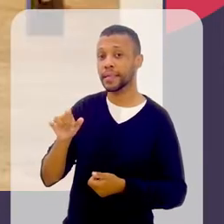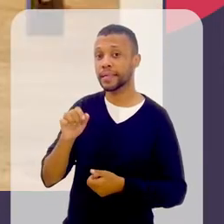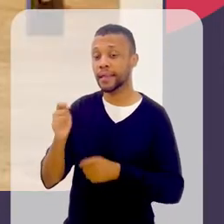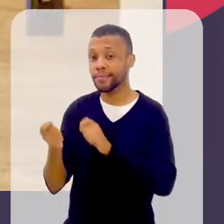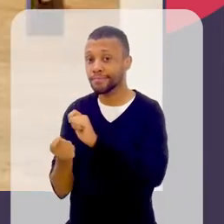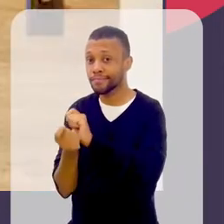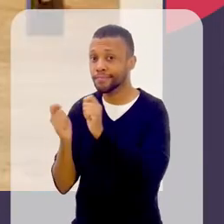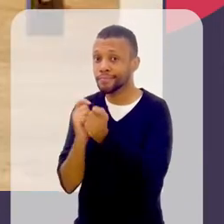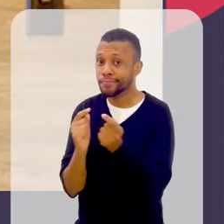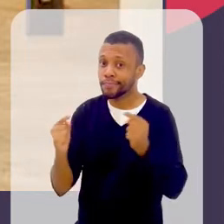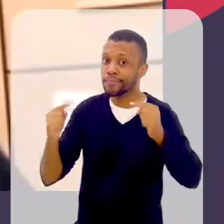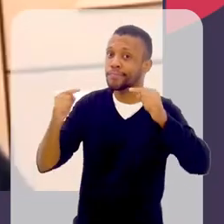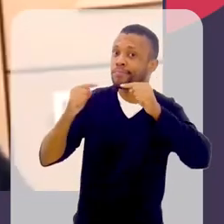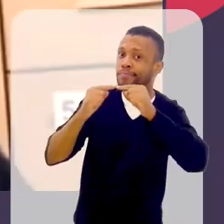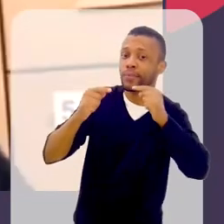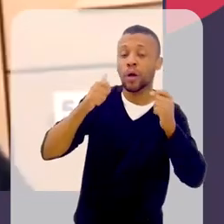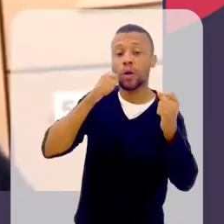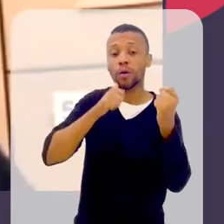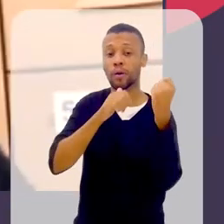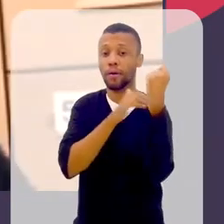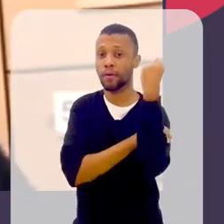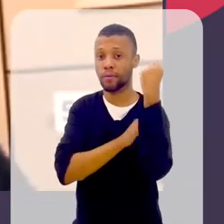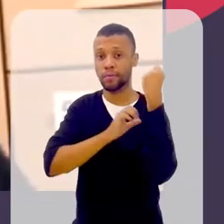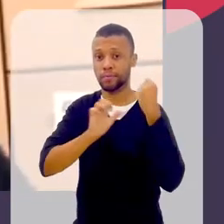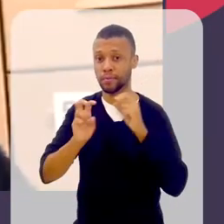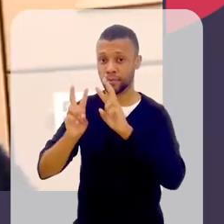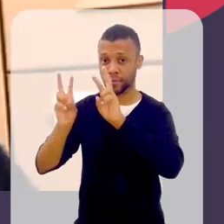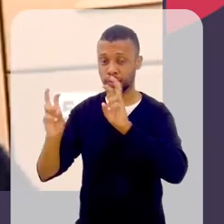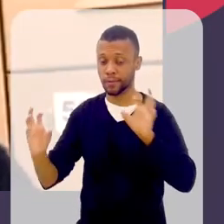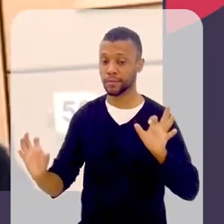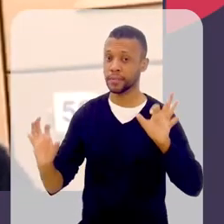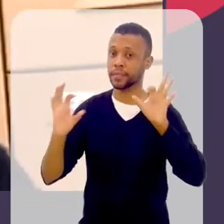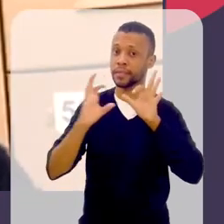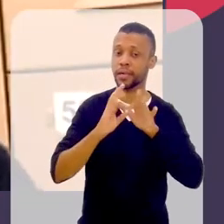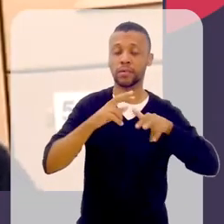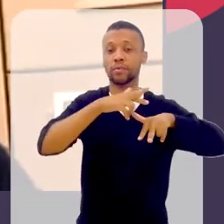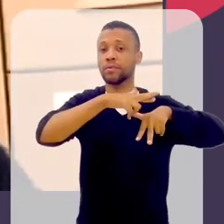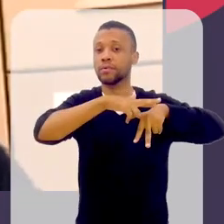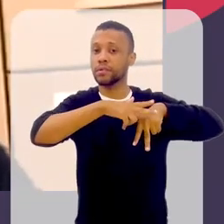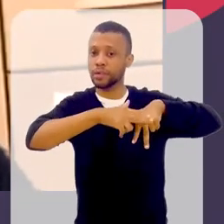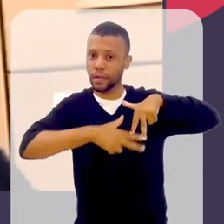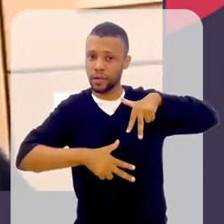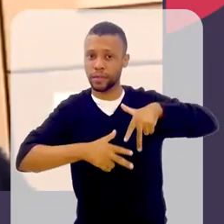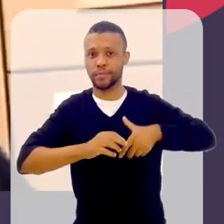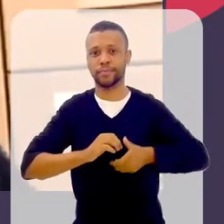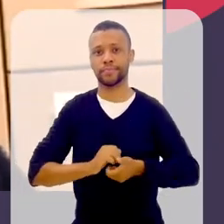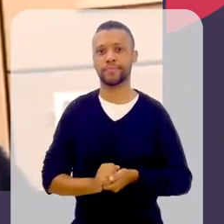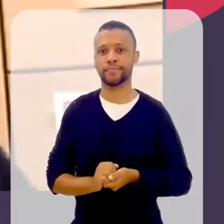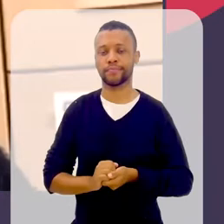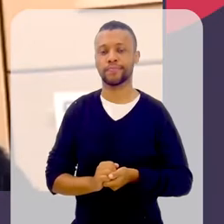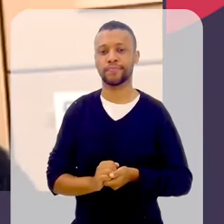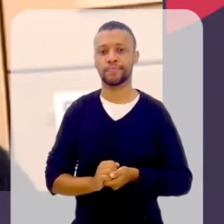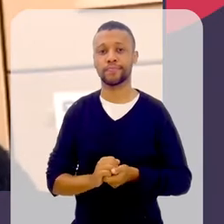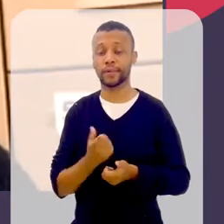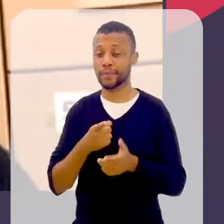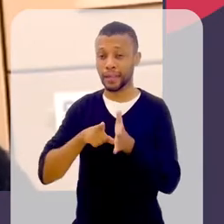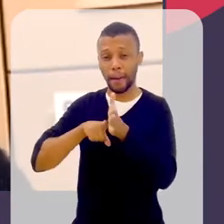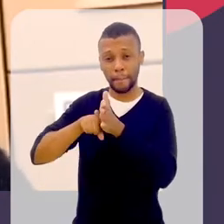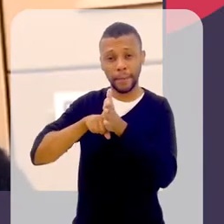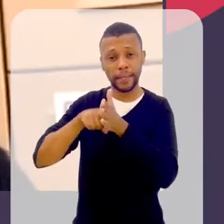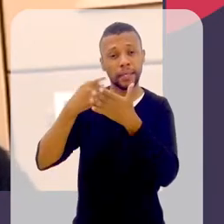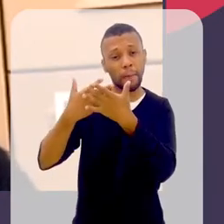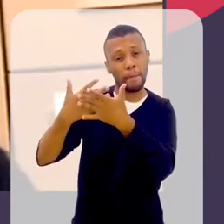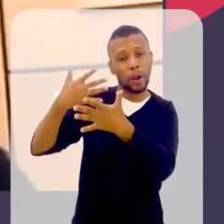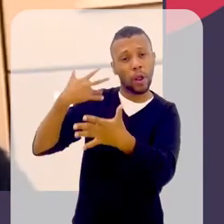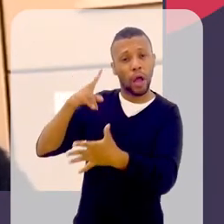que é como uma luva, assim, porque juntou o feminino com essa ideia do gênero, né? Juntou essa